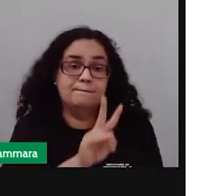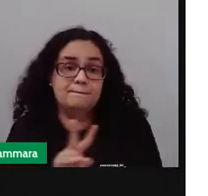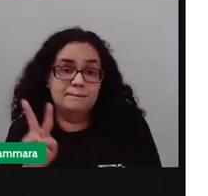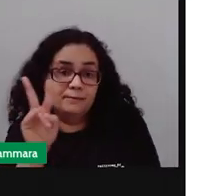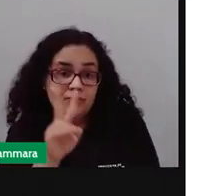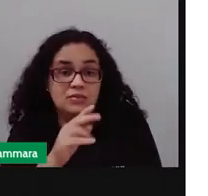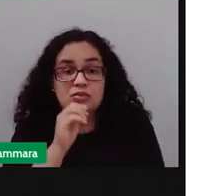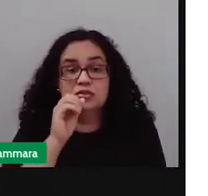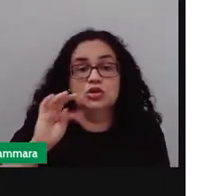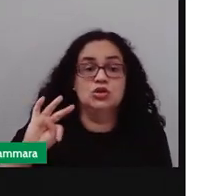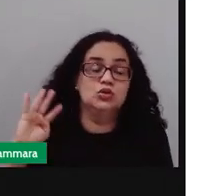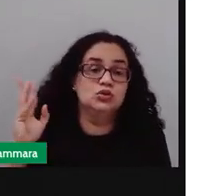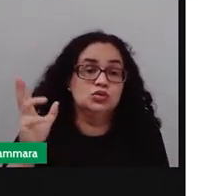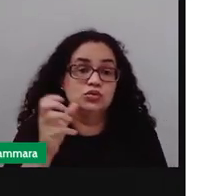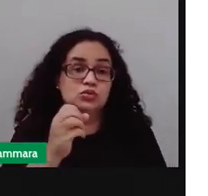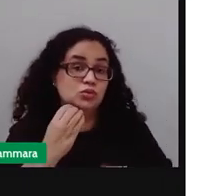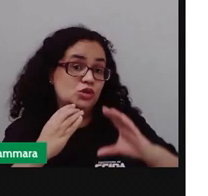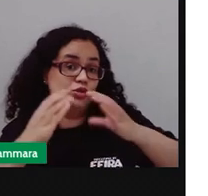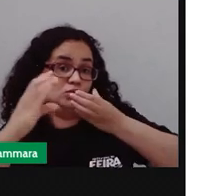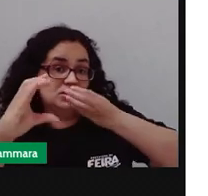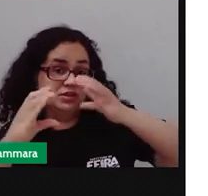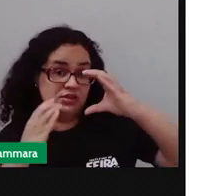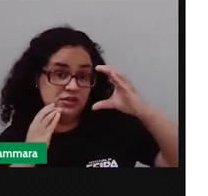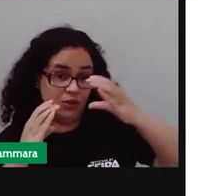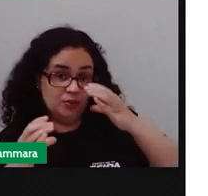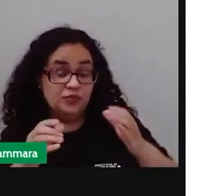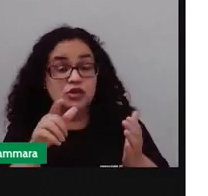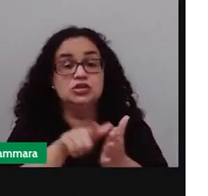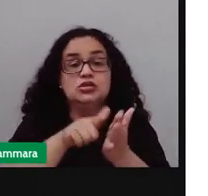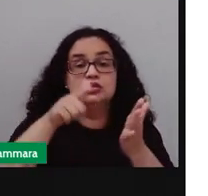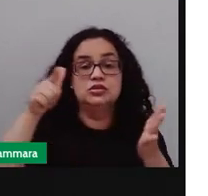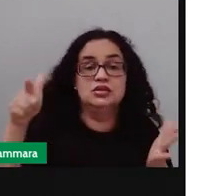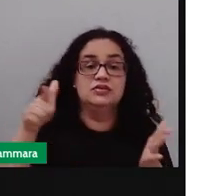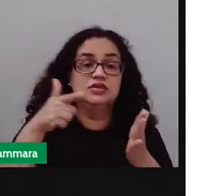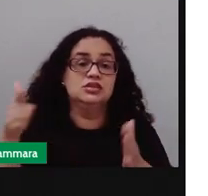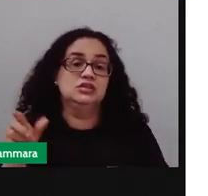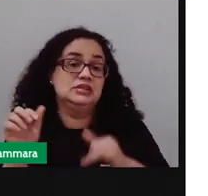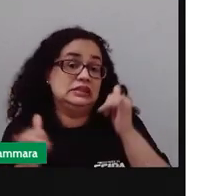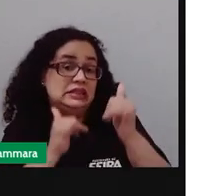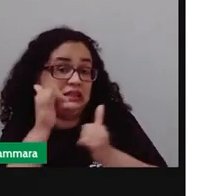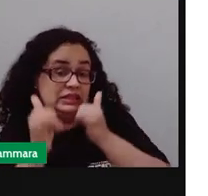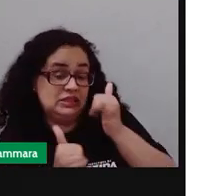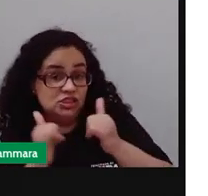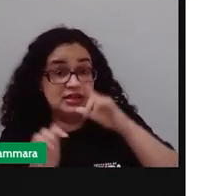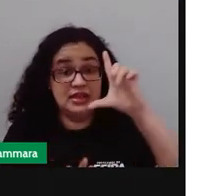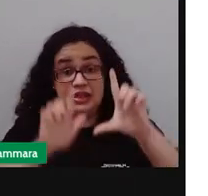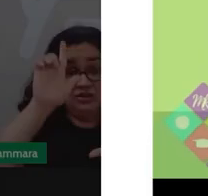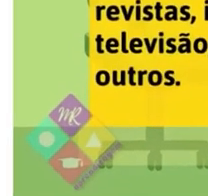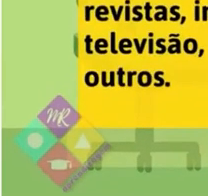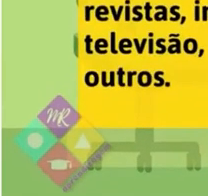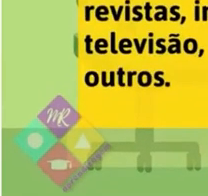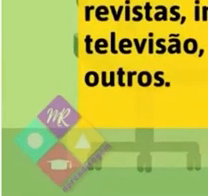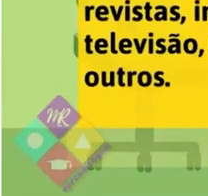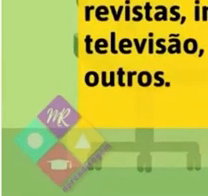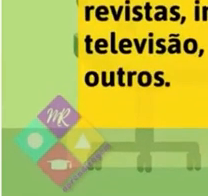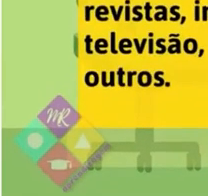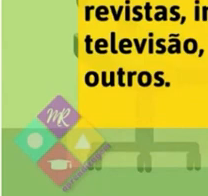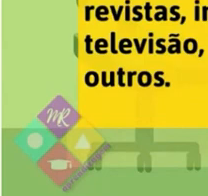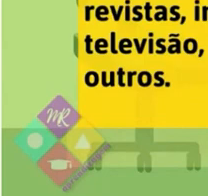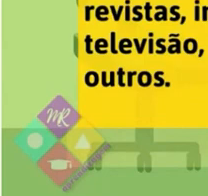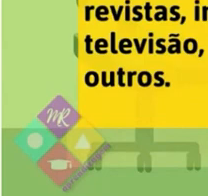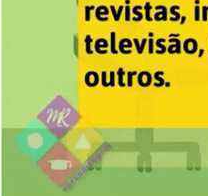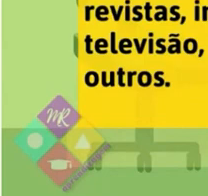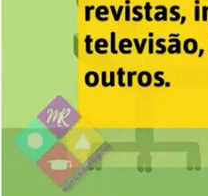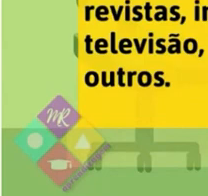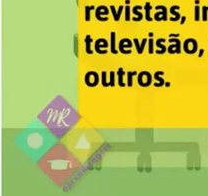vinculado, sobretudo, pelos meios de comunicação, jornais, revistas, internet, televisão, rádio,